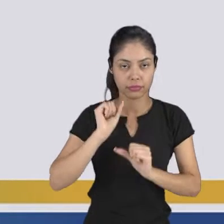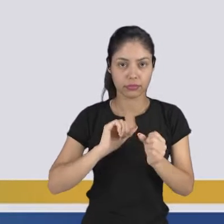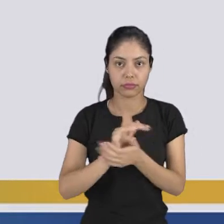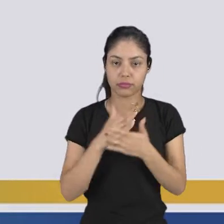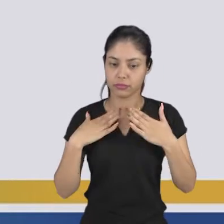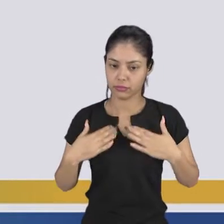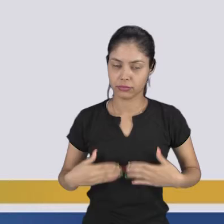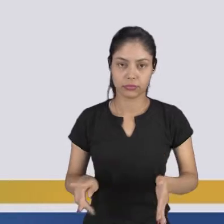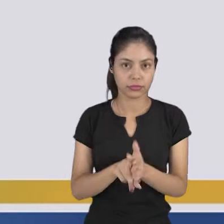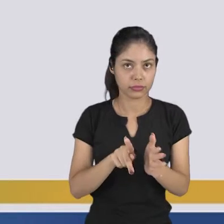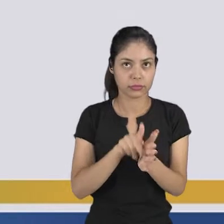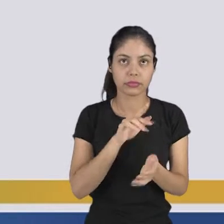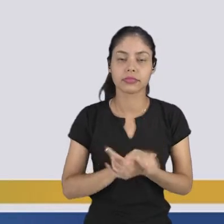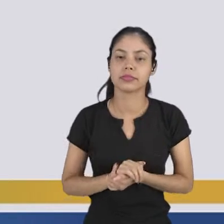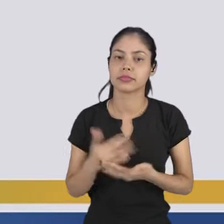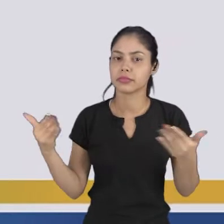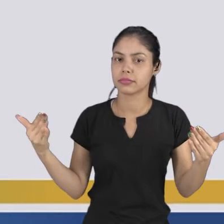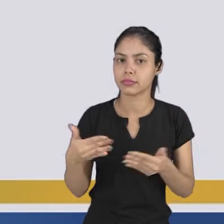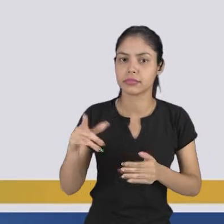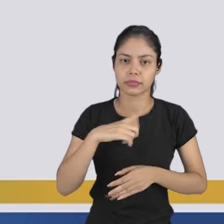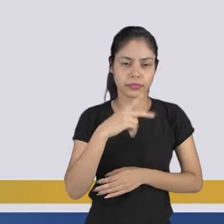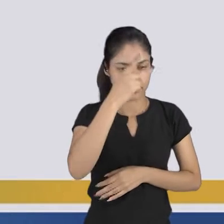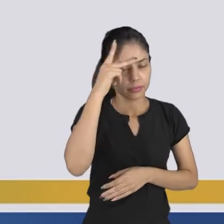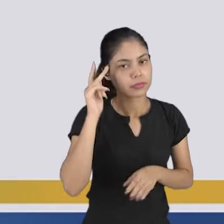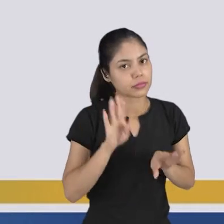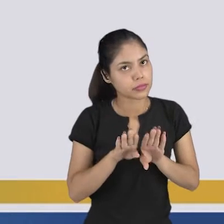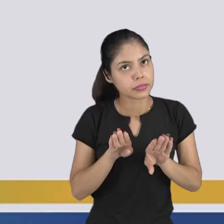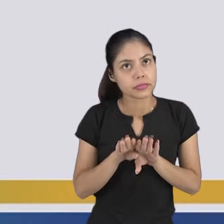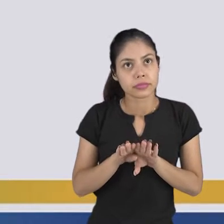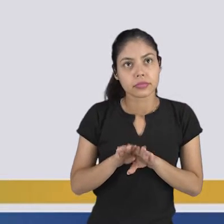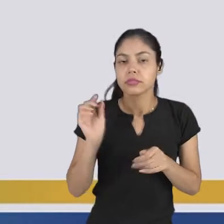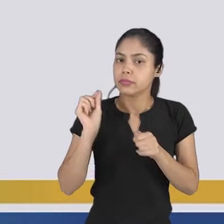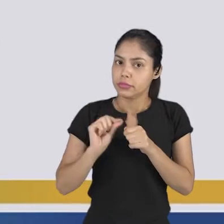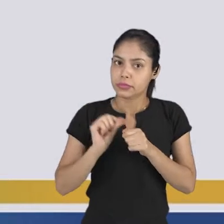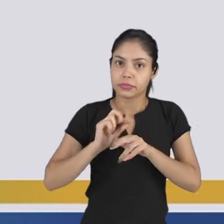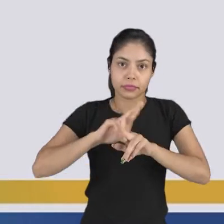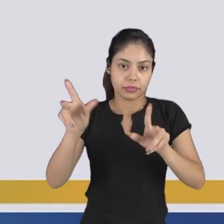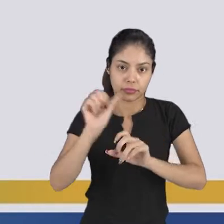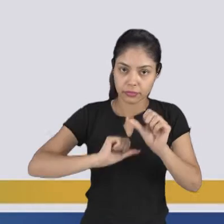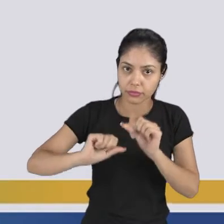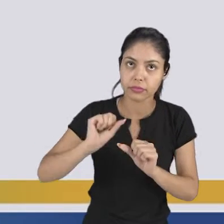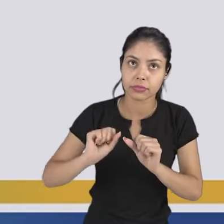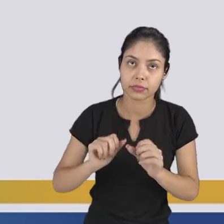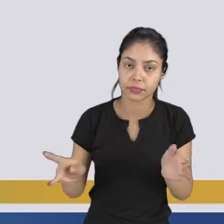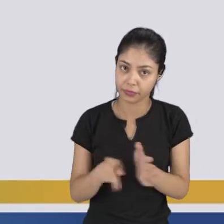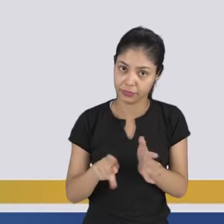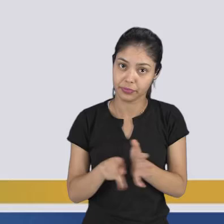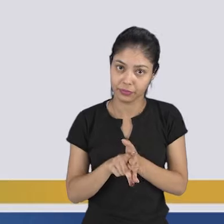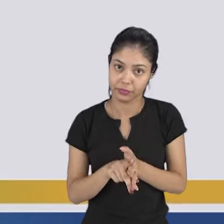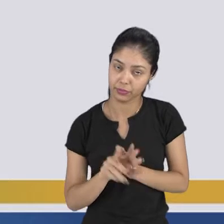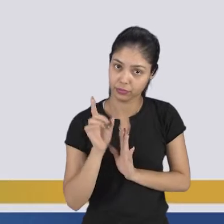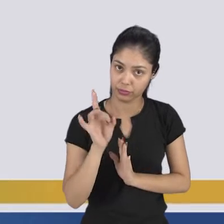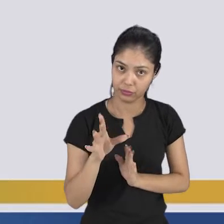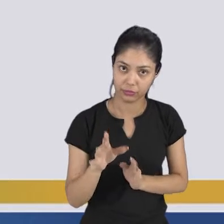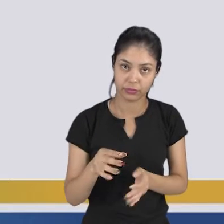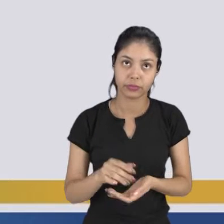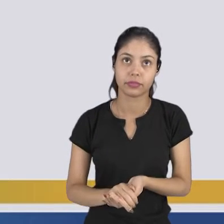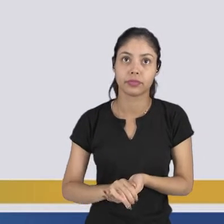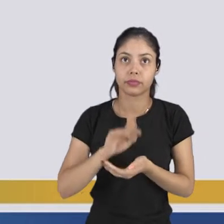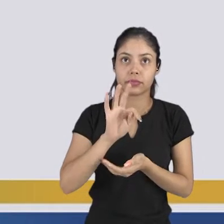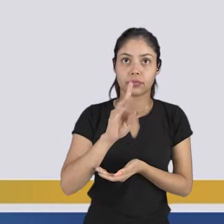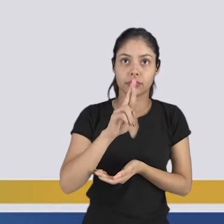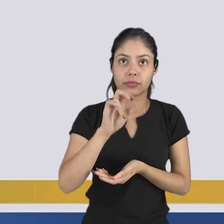no seu próprio corpo. Agora, existem pessoas também que fazem aquelas modificações que são permanentes. Que são as tatuagens,